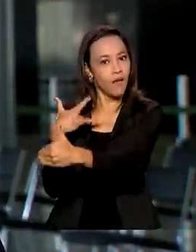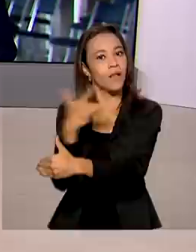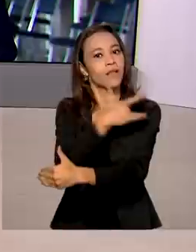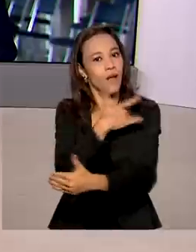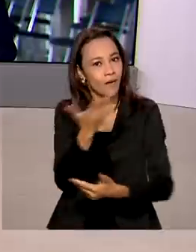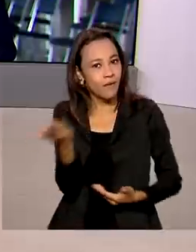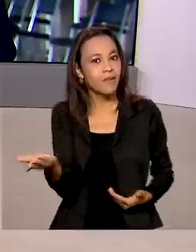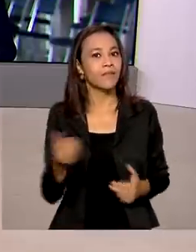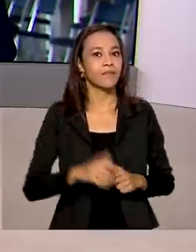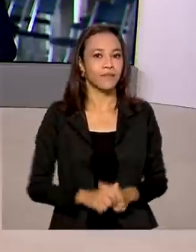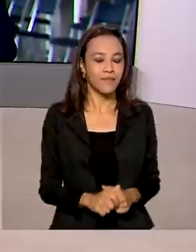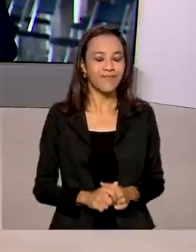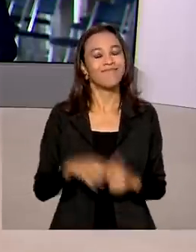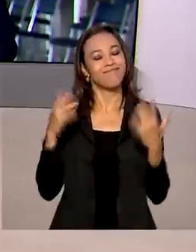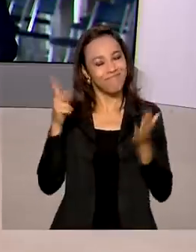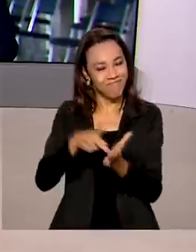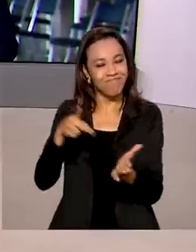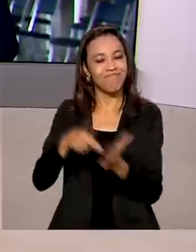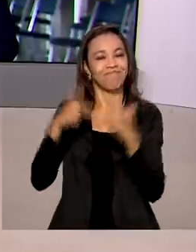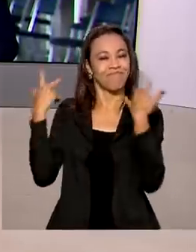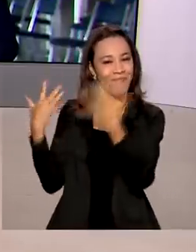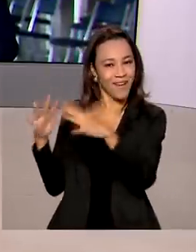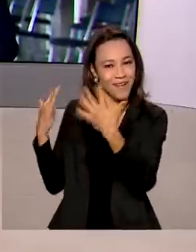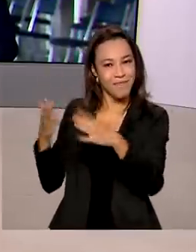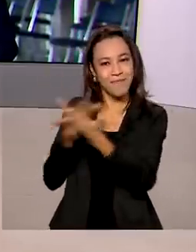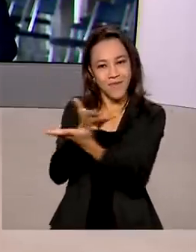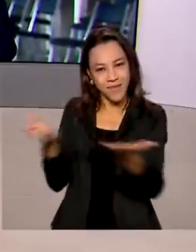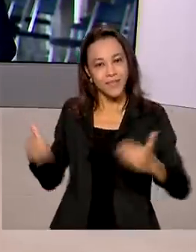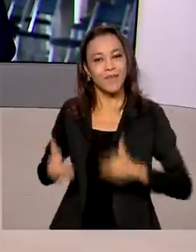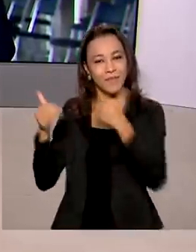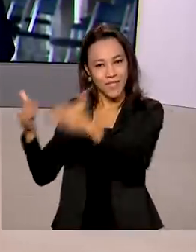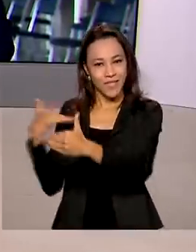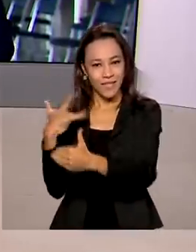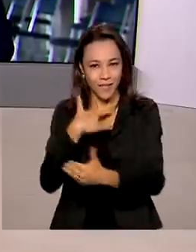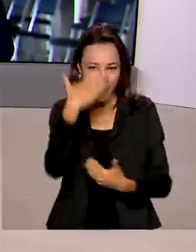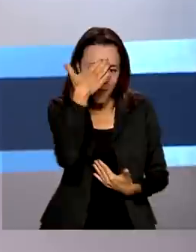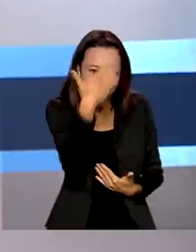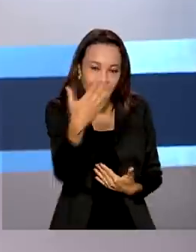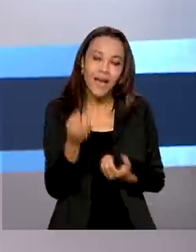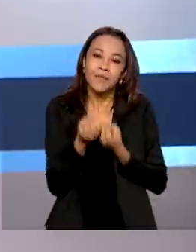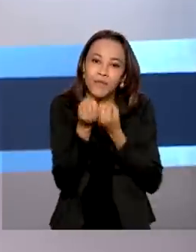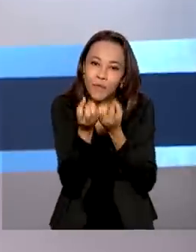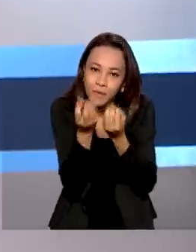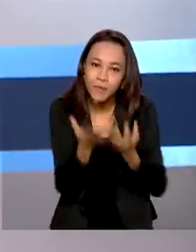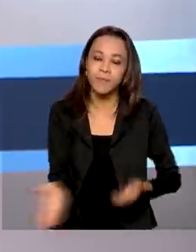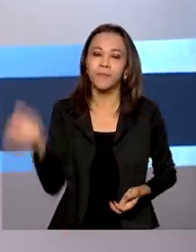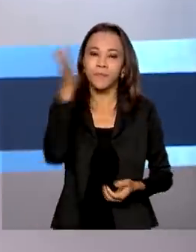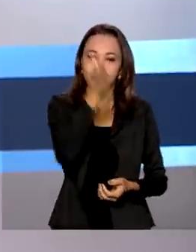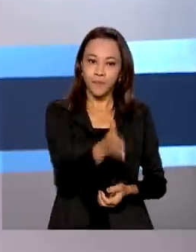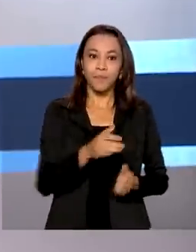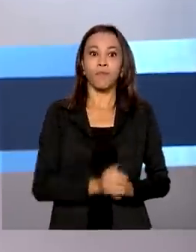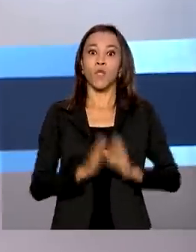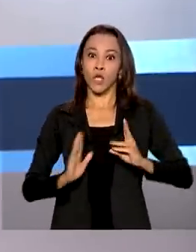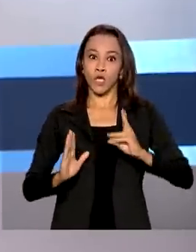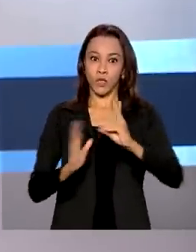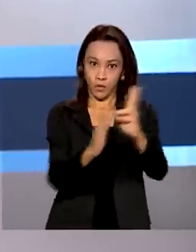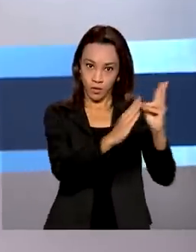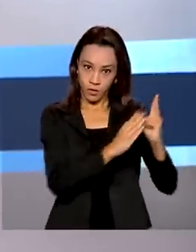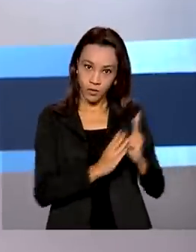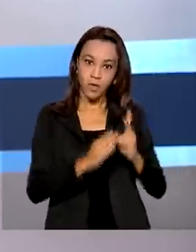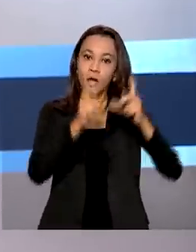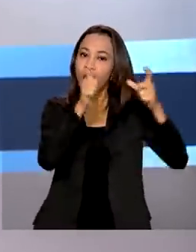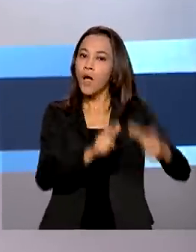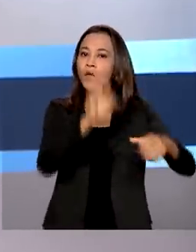você. Verdade, Márcia. Parabéns aí a esses funcionários ao Ministério. Obrigada pelas suas informações. E olha, indígenas do Alto Xingu, em Mato